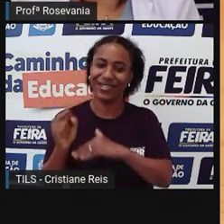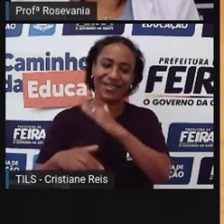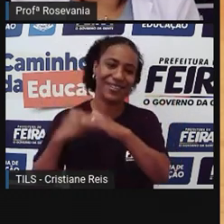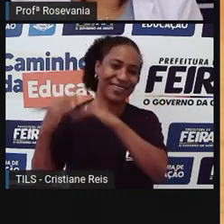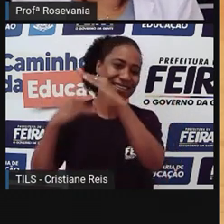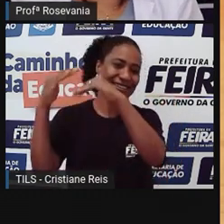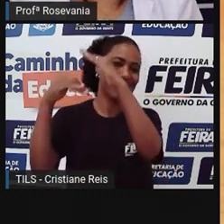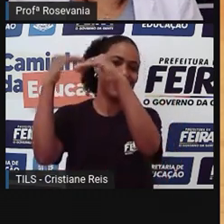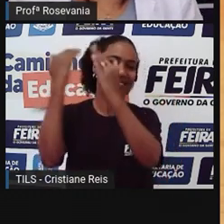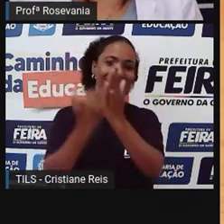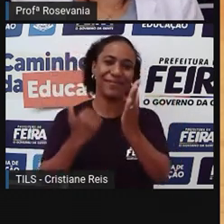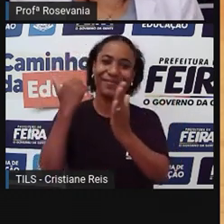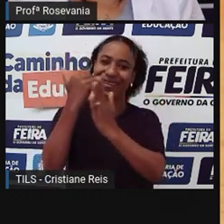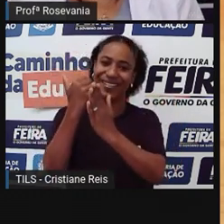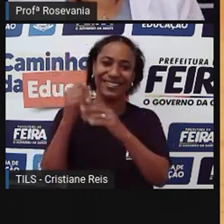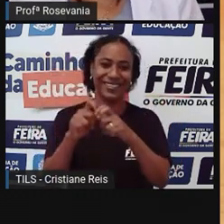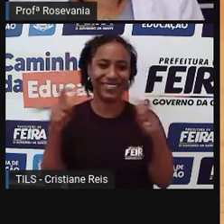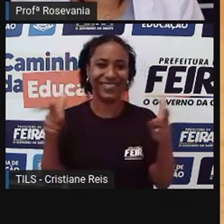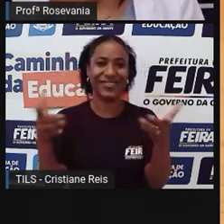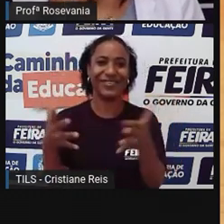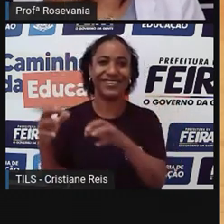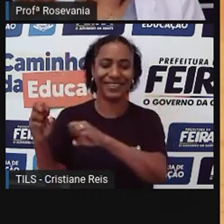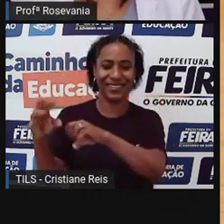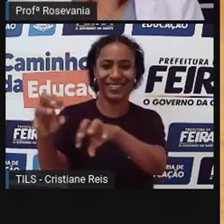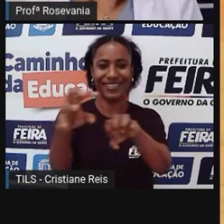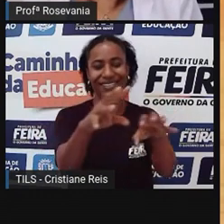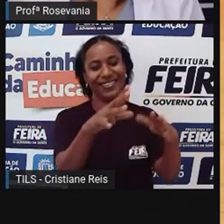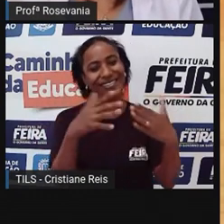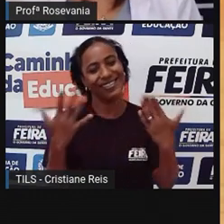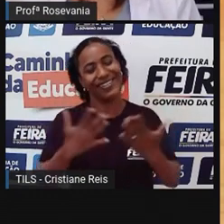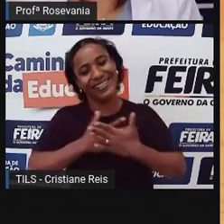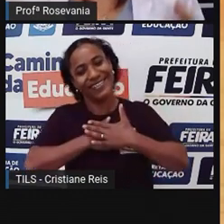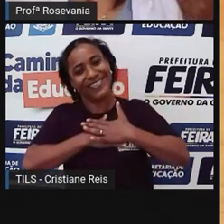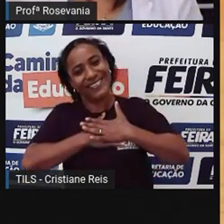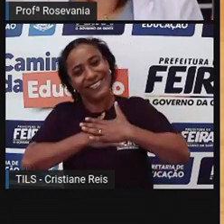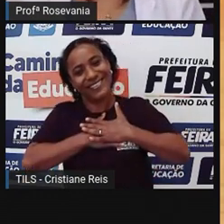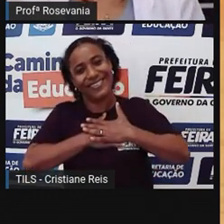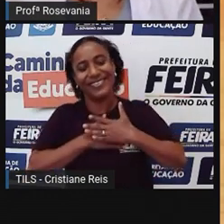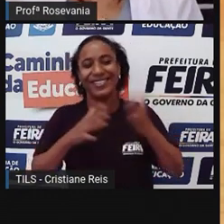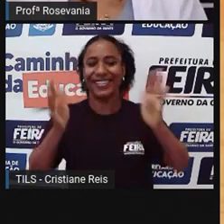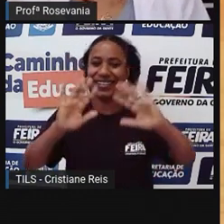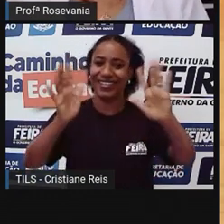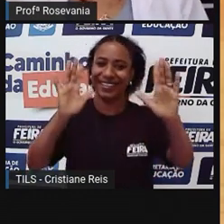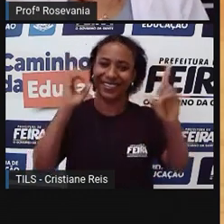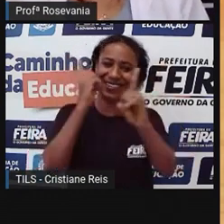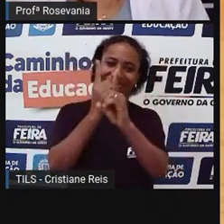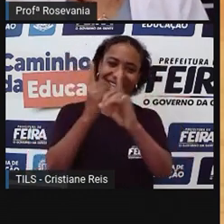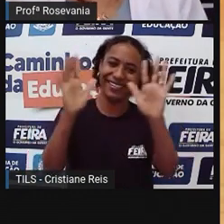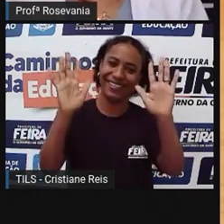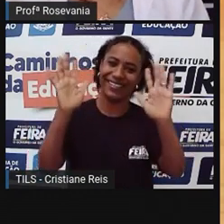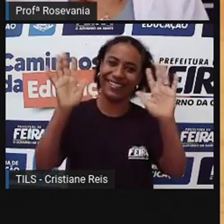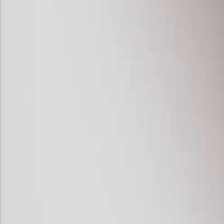desenvolvendo muito mais. bom, essa foi a nossa aula de hoje, espero que vocês tenham gostado e até a próxima aula!